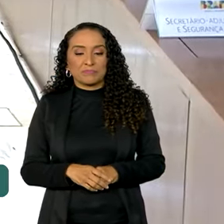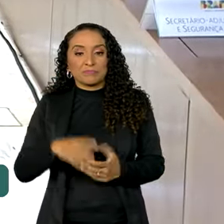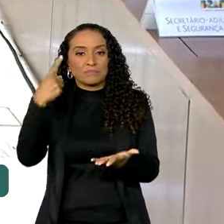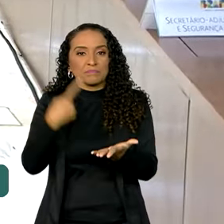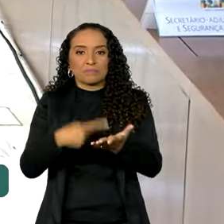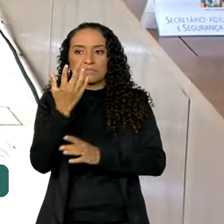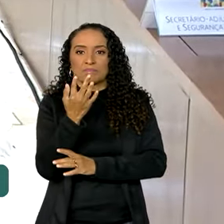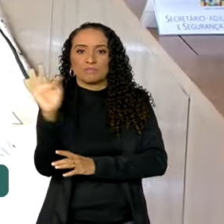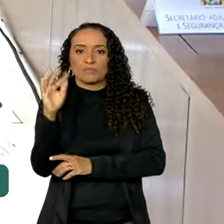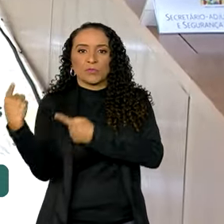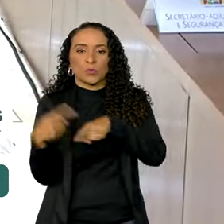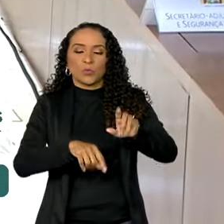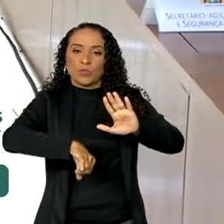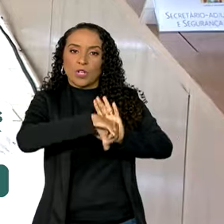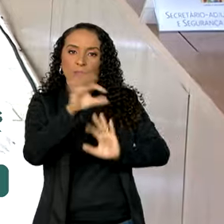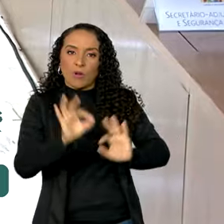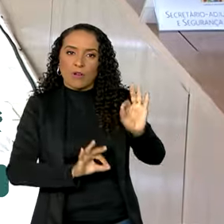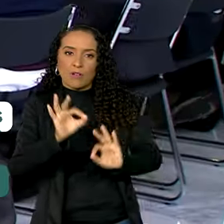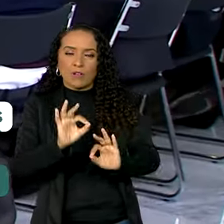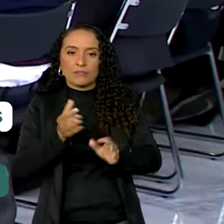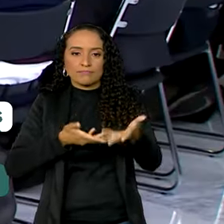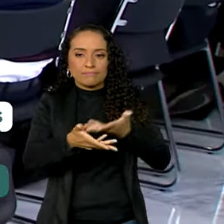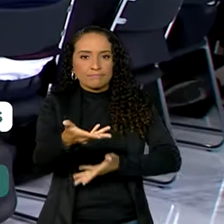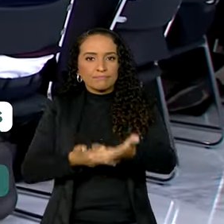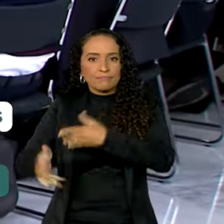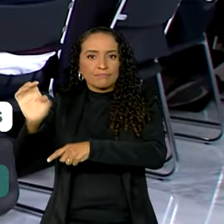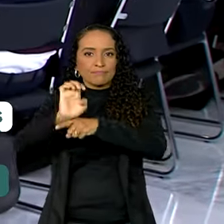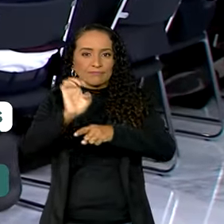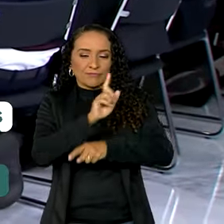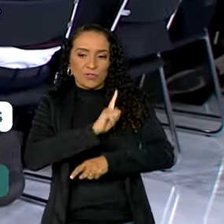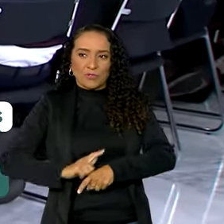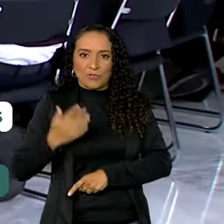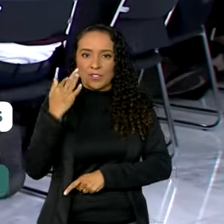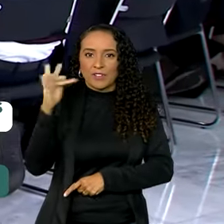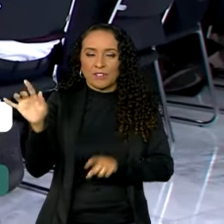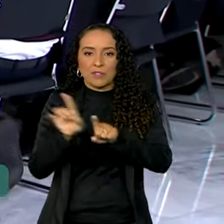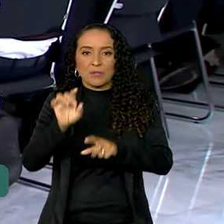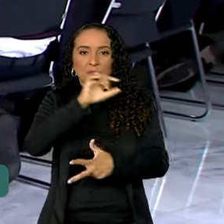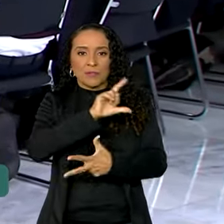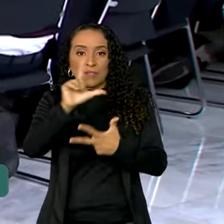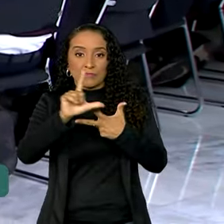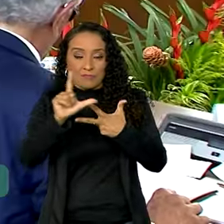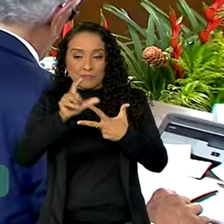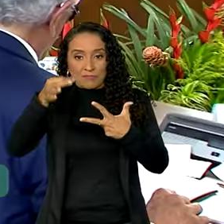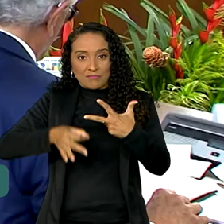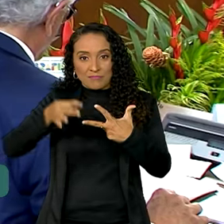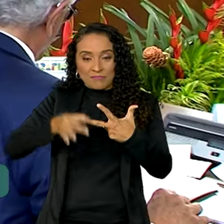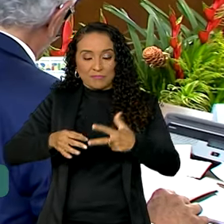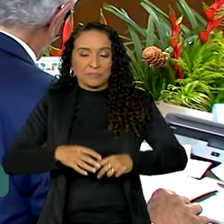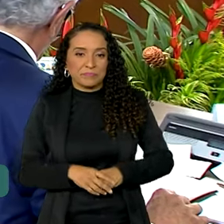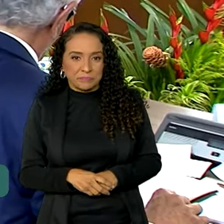federativo contra o crime organizado que envolve os estados, o governo federal e os poderes legislativo e